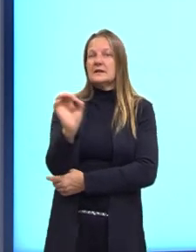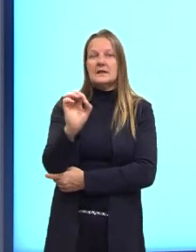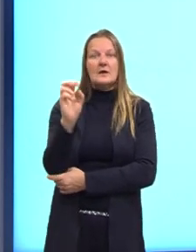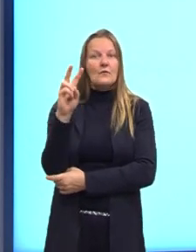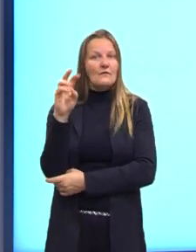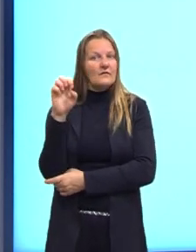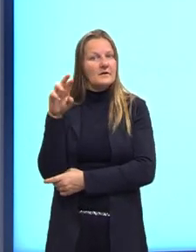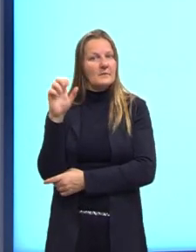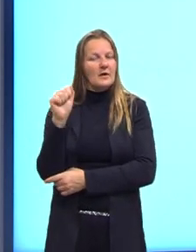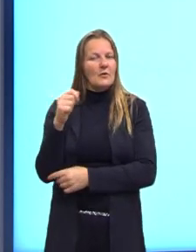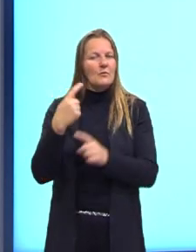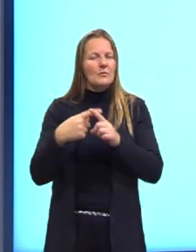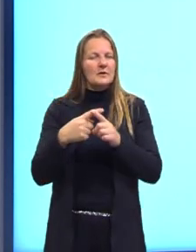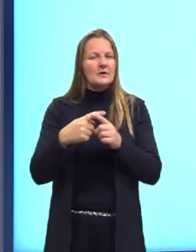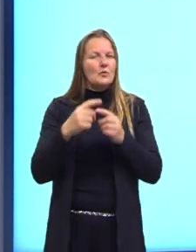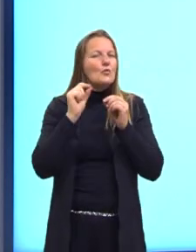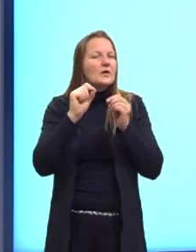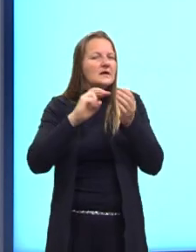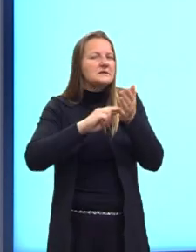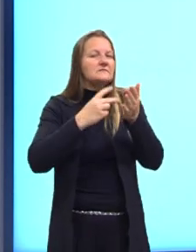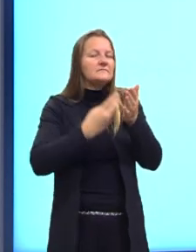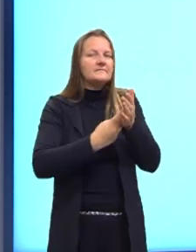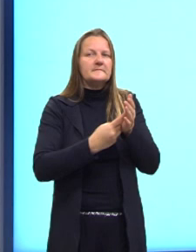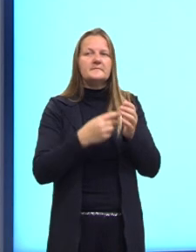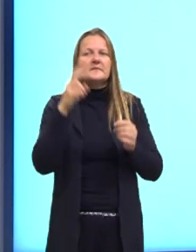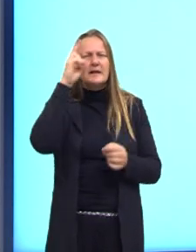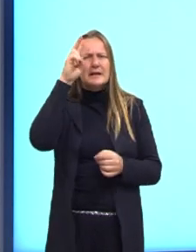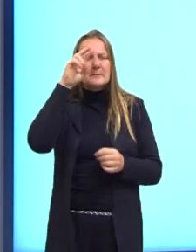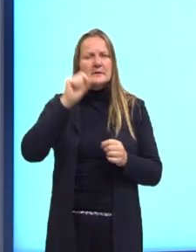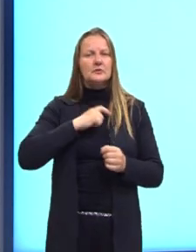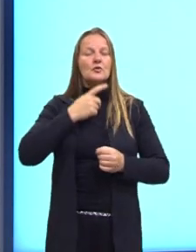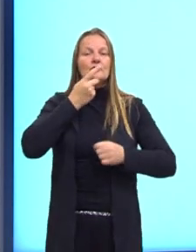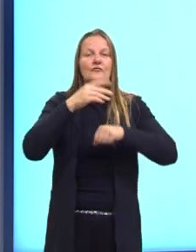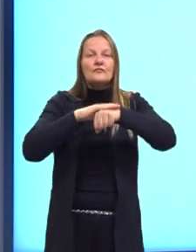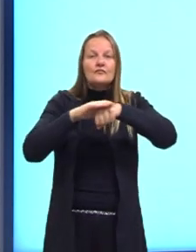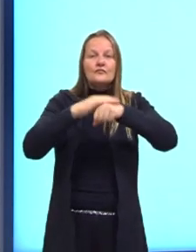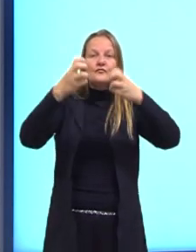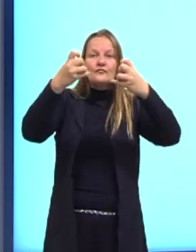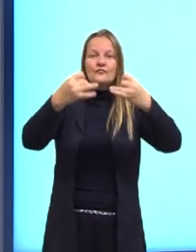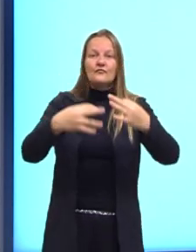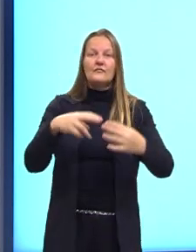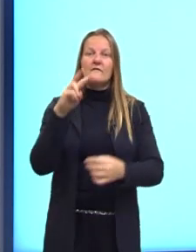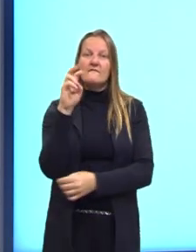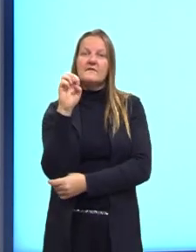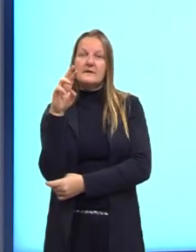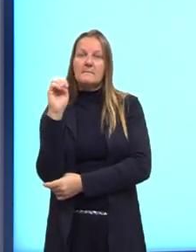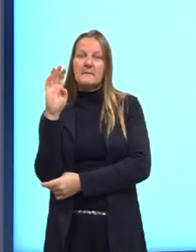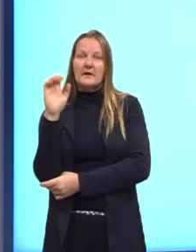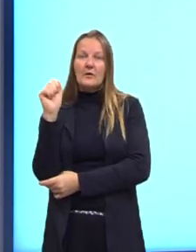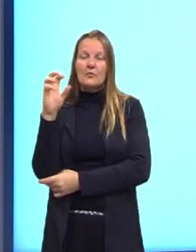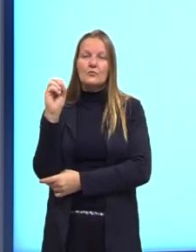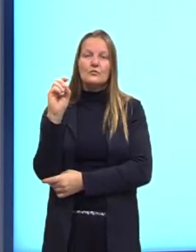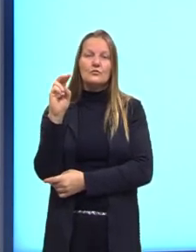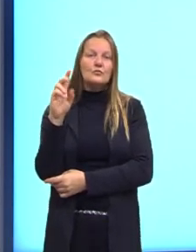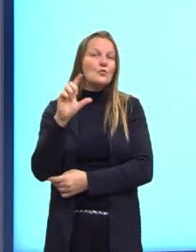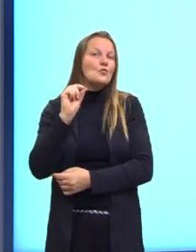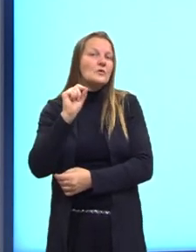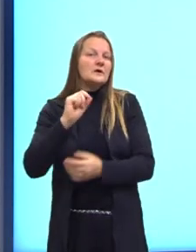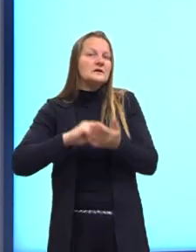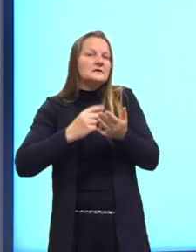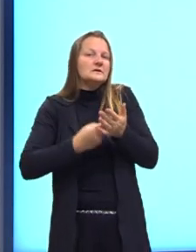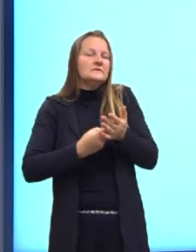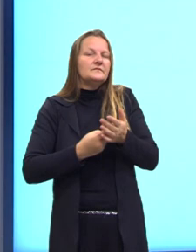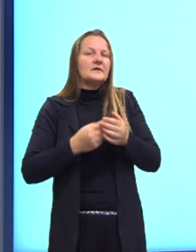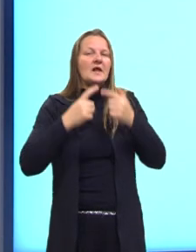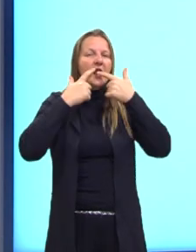das imagens. Lembrando, então, que quando a gente está falando aqui em linguagem verbal, a gente está falando de uma